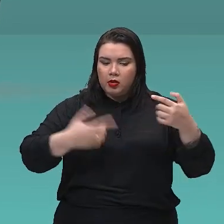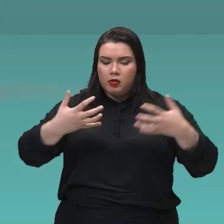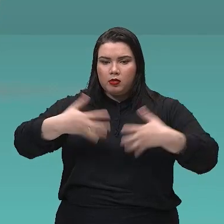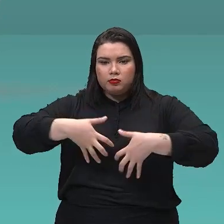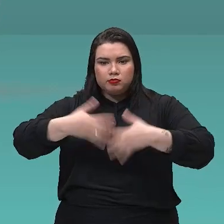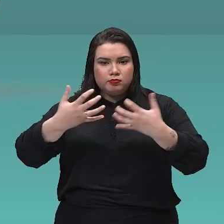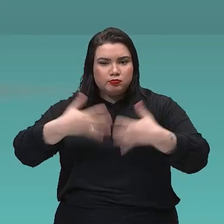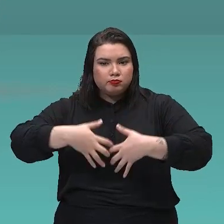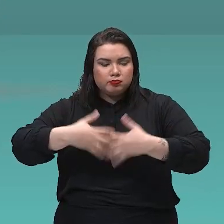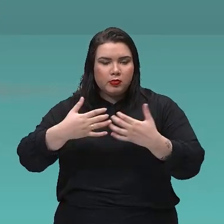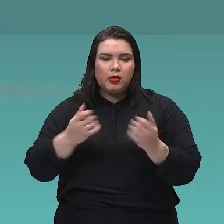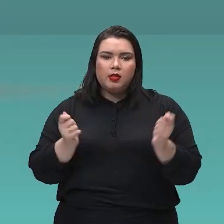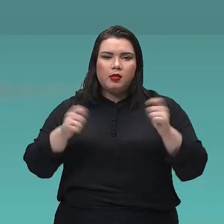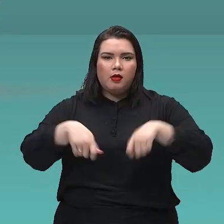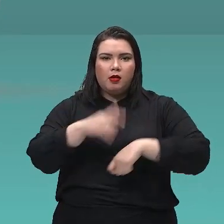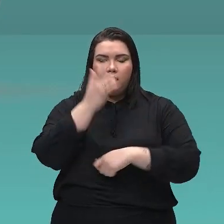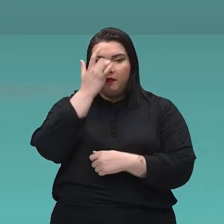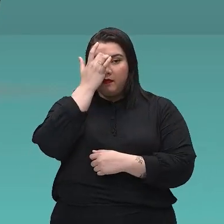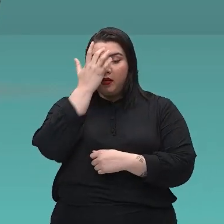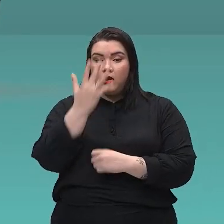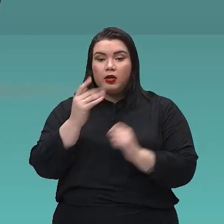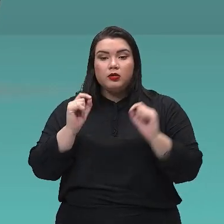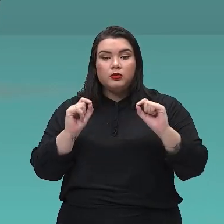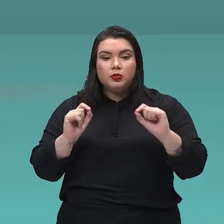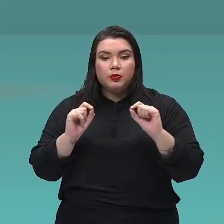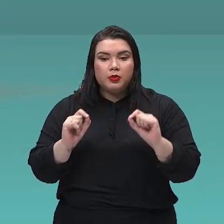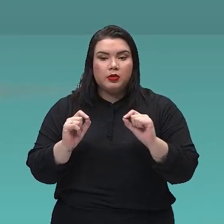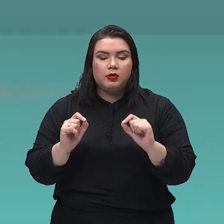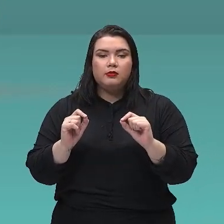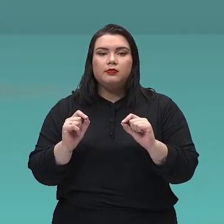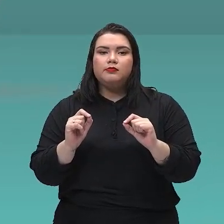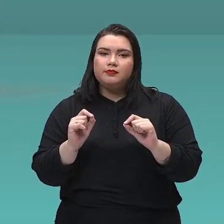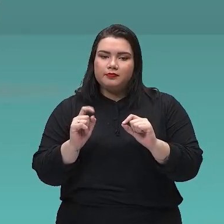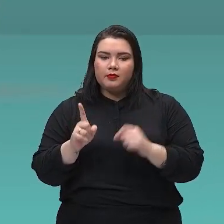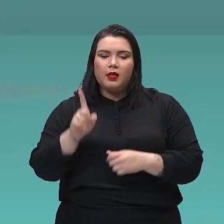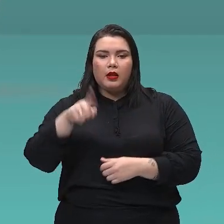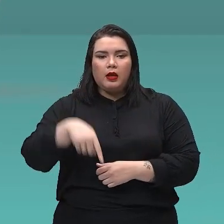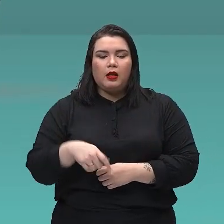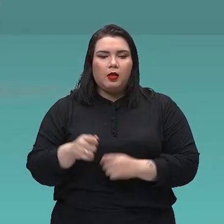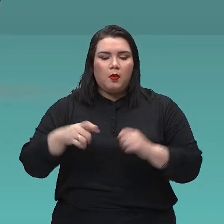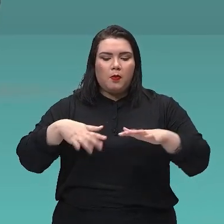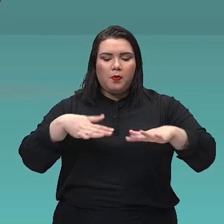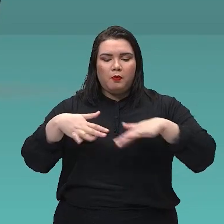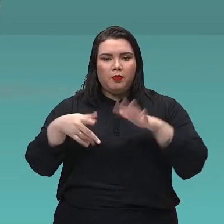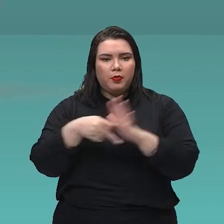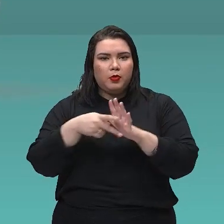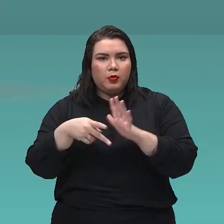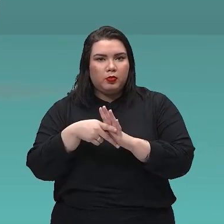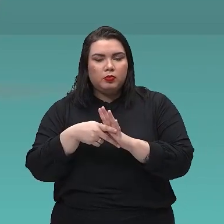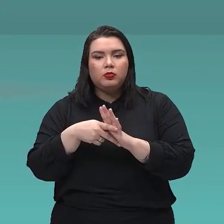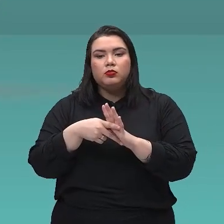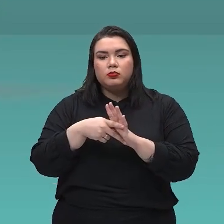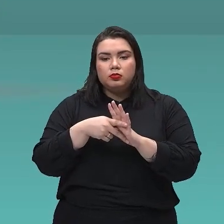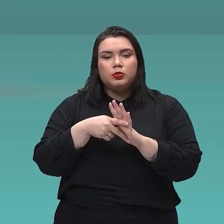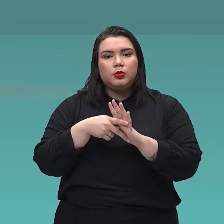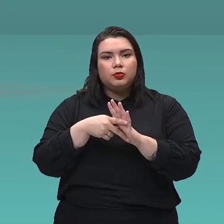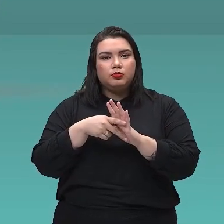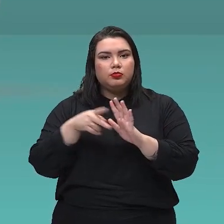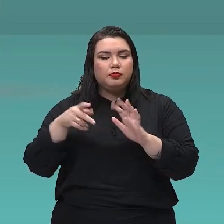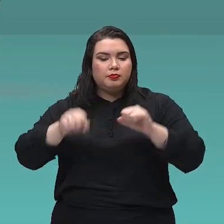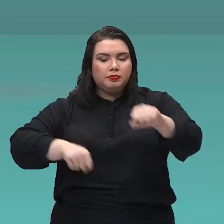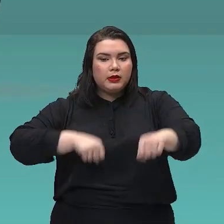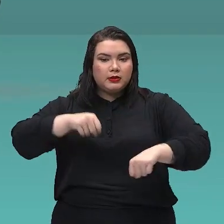facilitar... É um tipo de engrenagem que vai facilitar aí o movimento dessa... Da